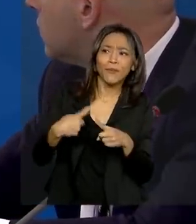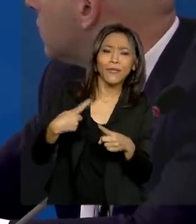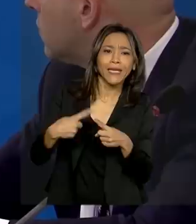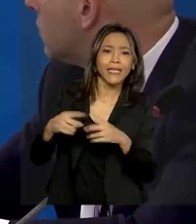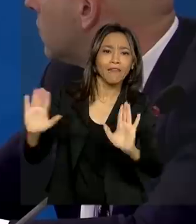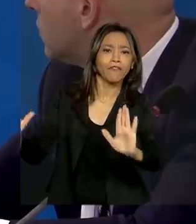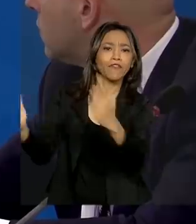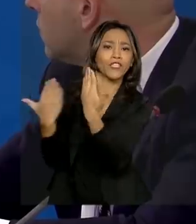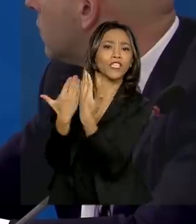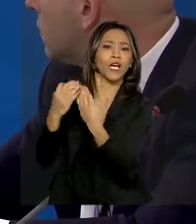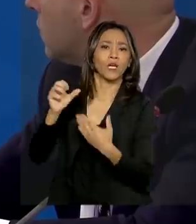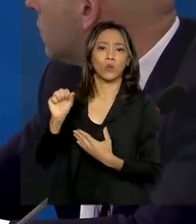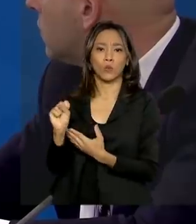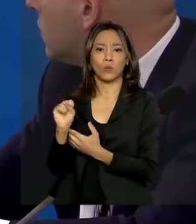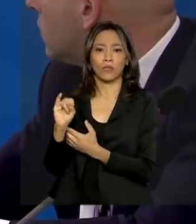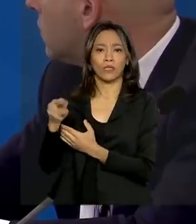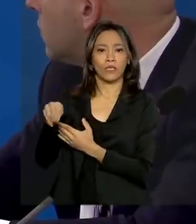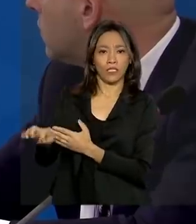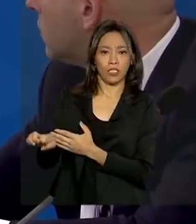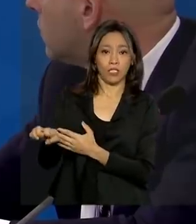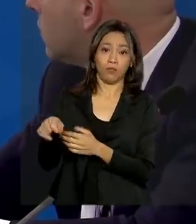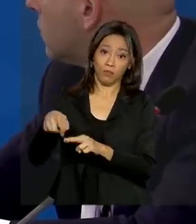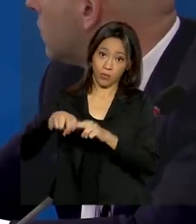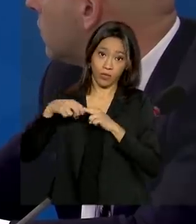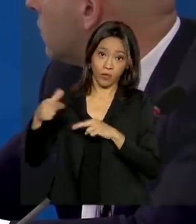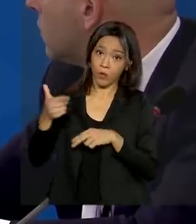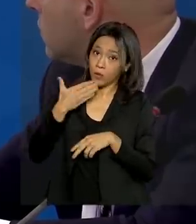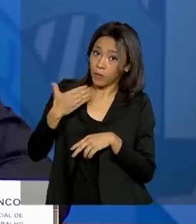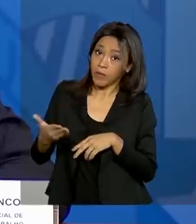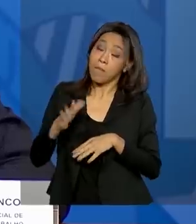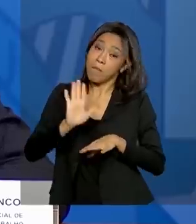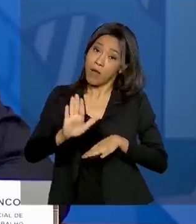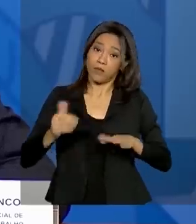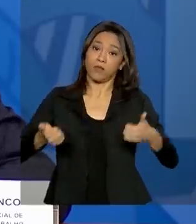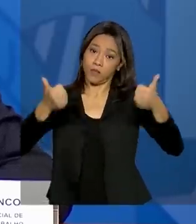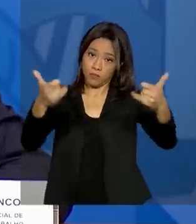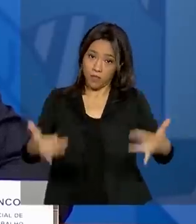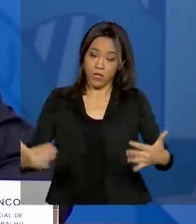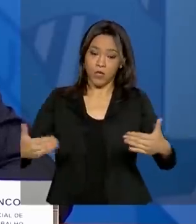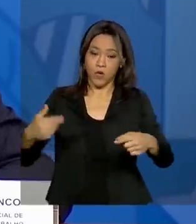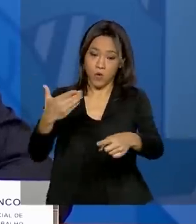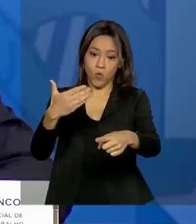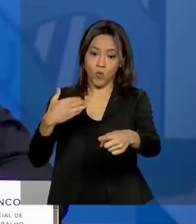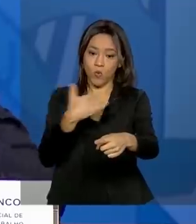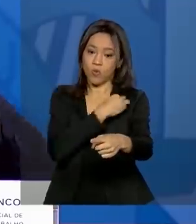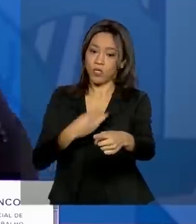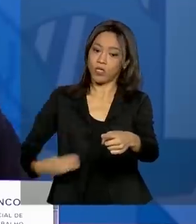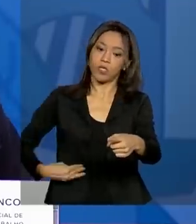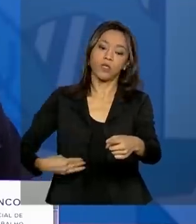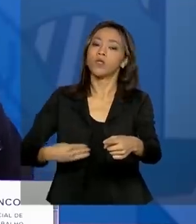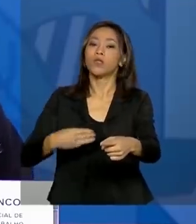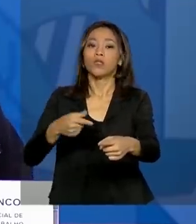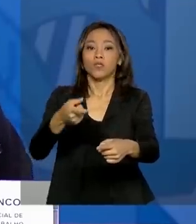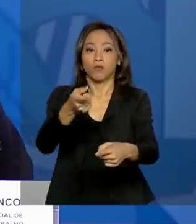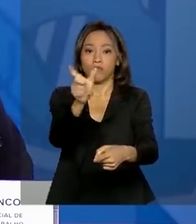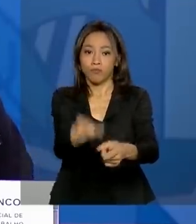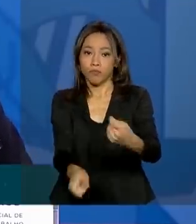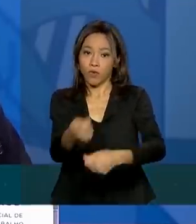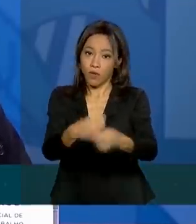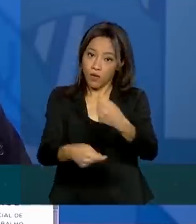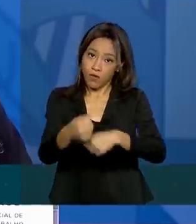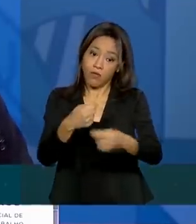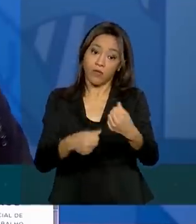Mas ainda assim, de acordo com o Ministério da Economia, o resultado é positivo. Não tivemos